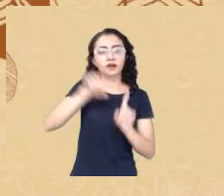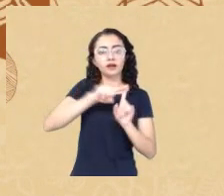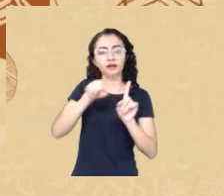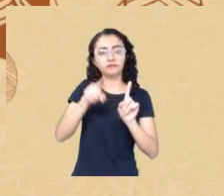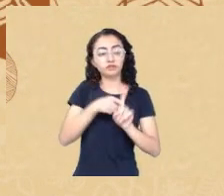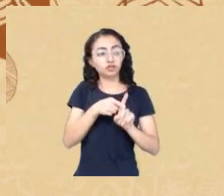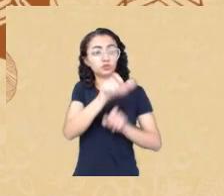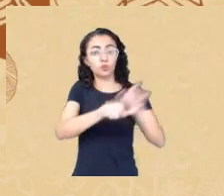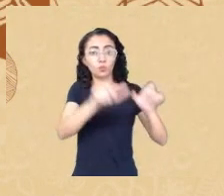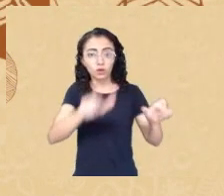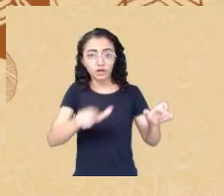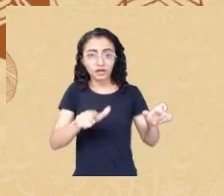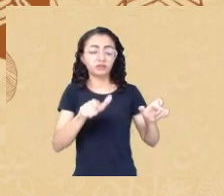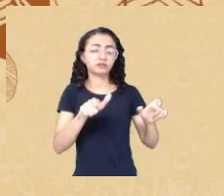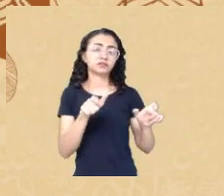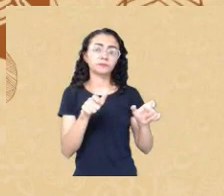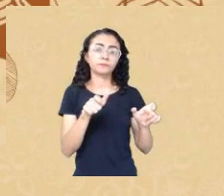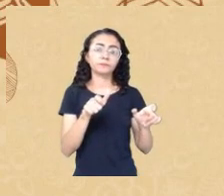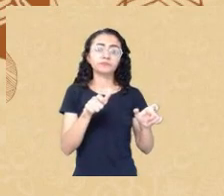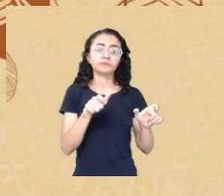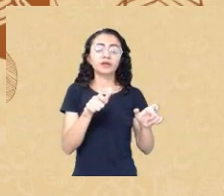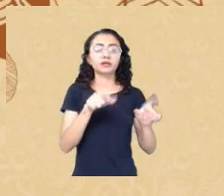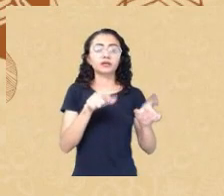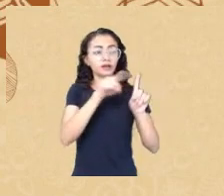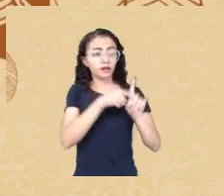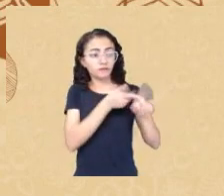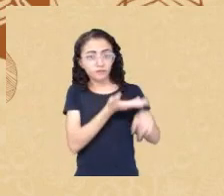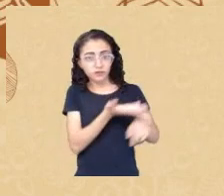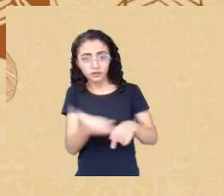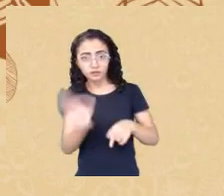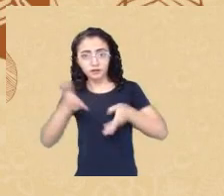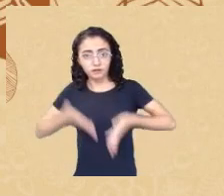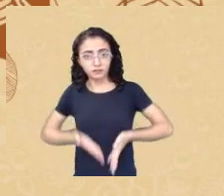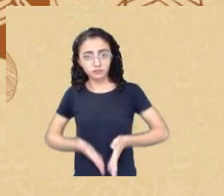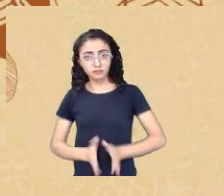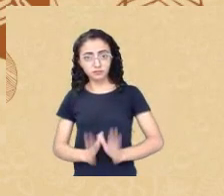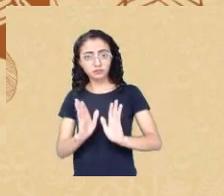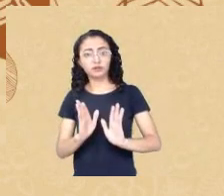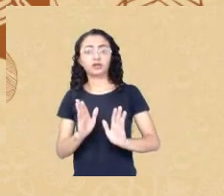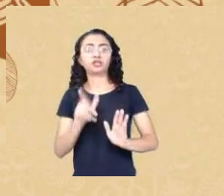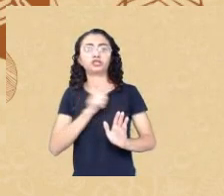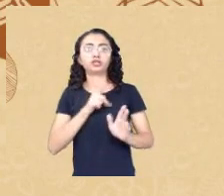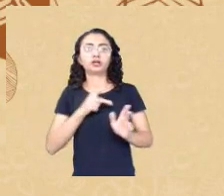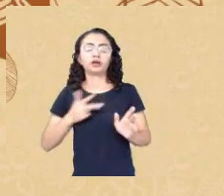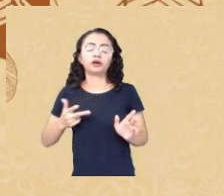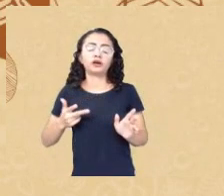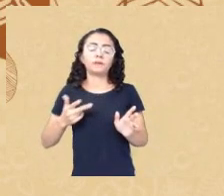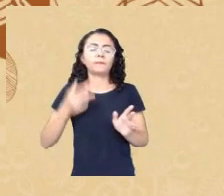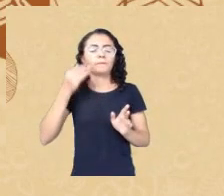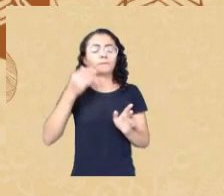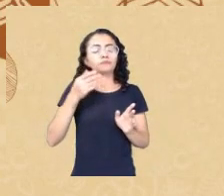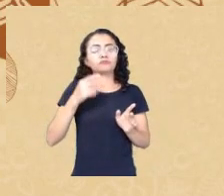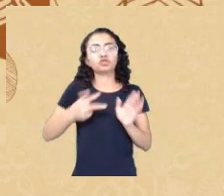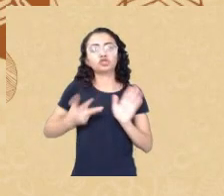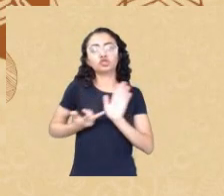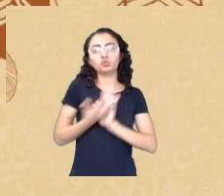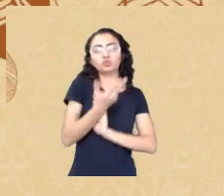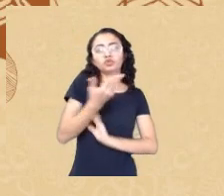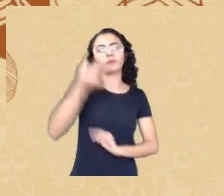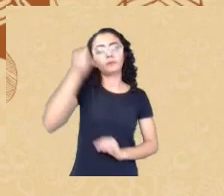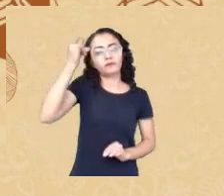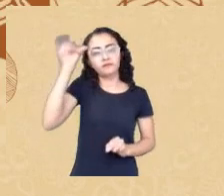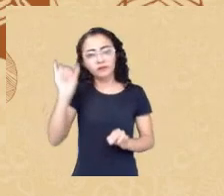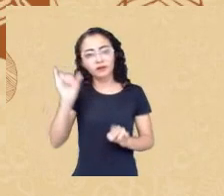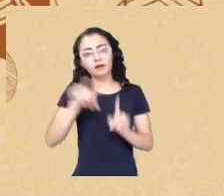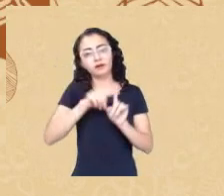houve segregação o clássico é o apartheid lá na África do Sul mas isso aconteceu em vários lugares institucionalização de qualquer pessoa